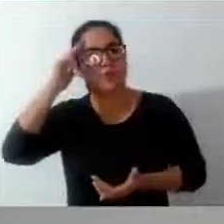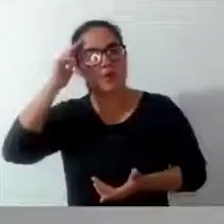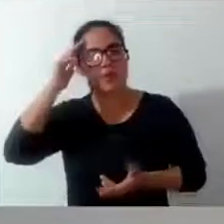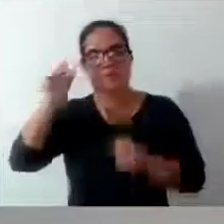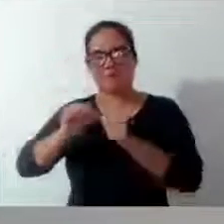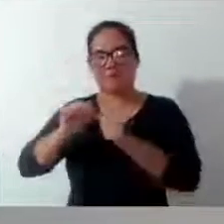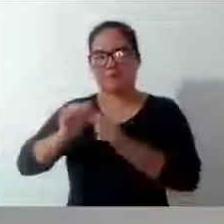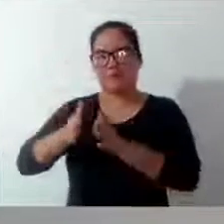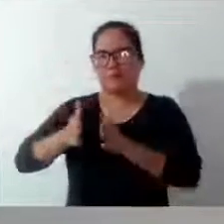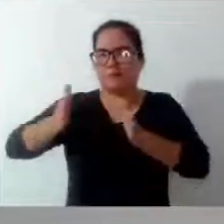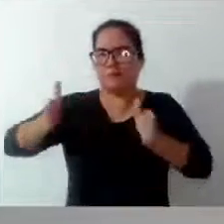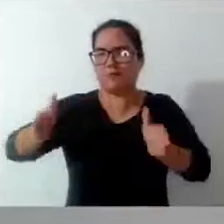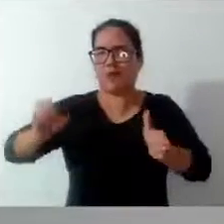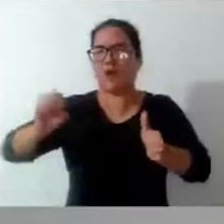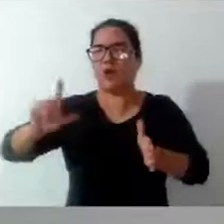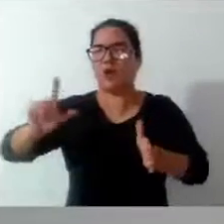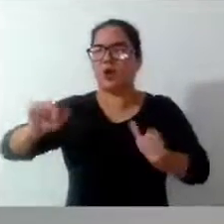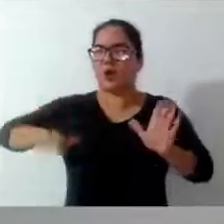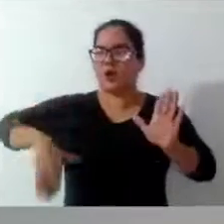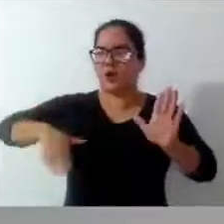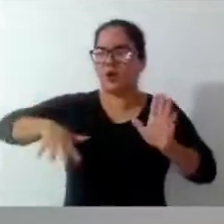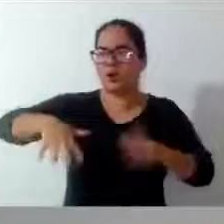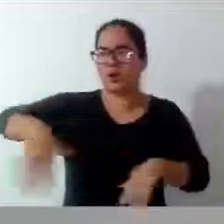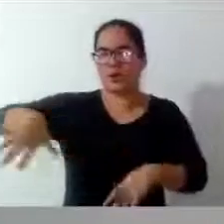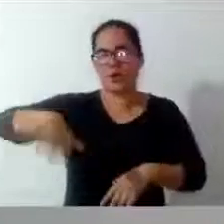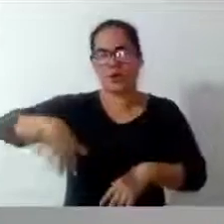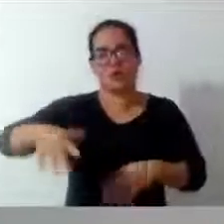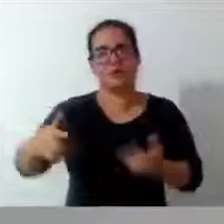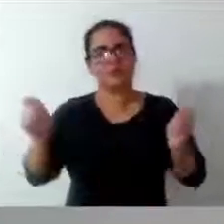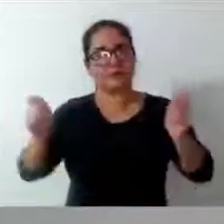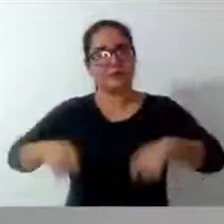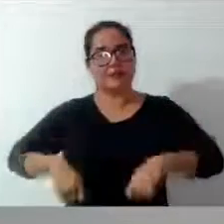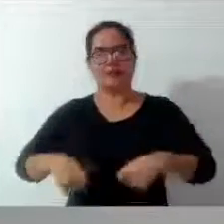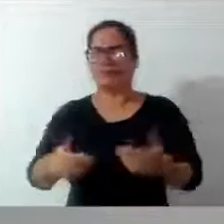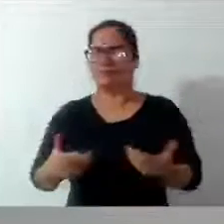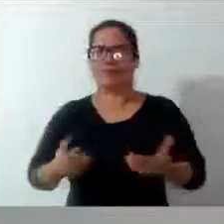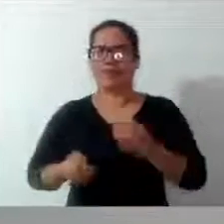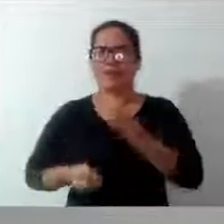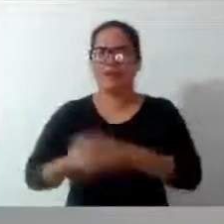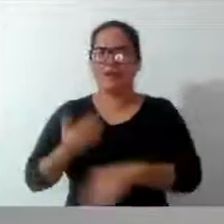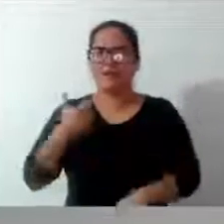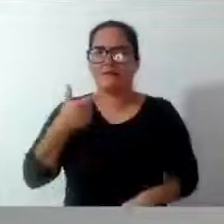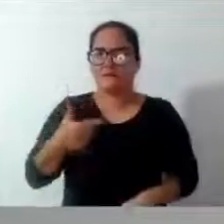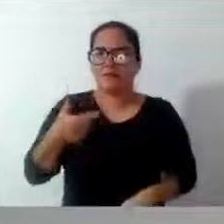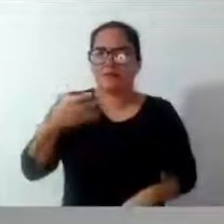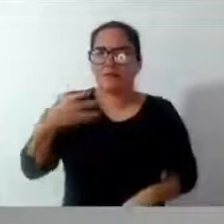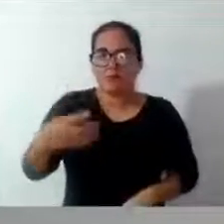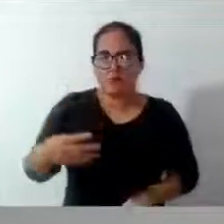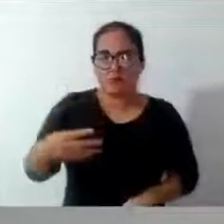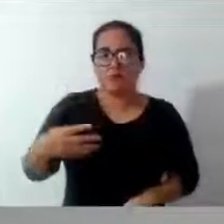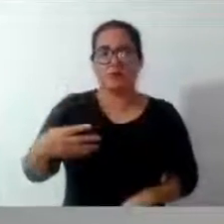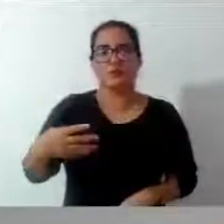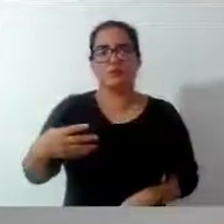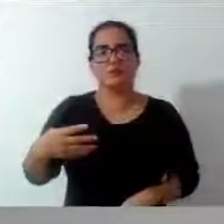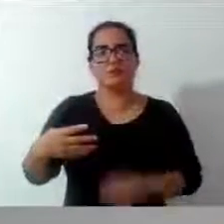já era o início. Mas não, ele vai criar 24, eu acho que não contei o